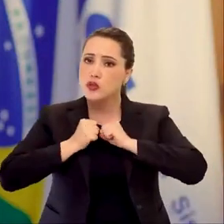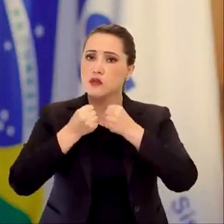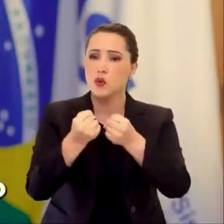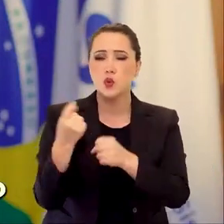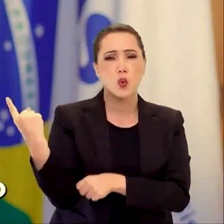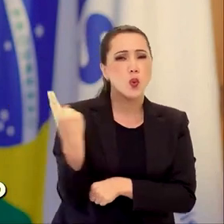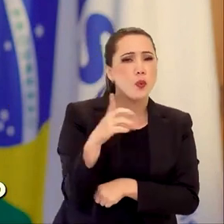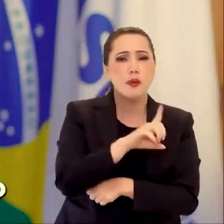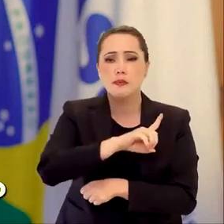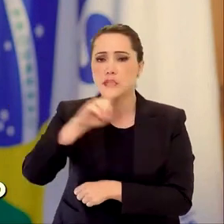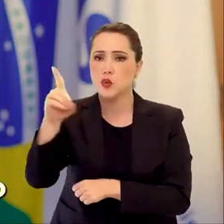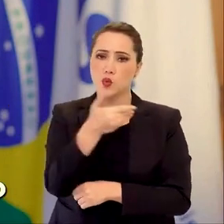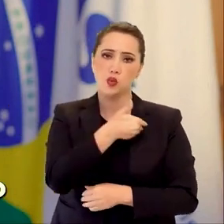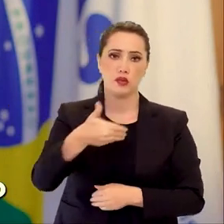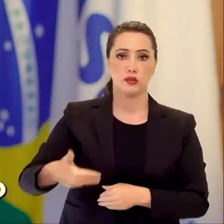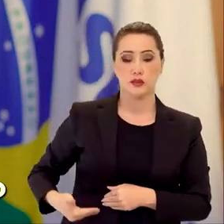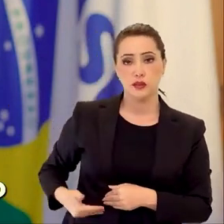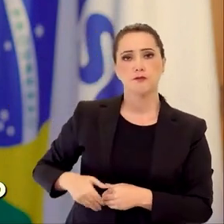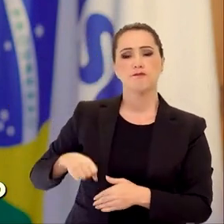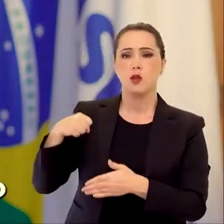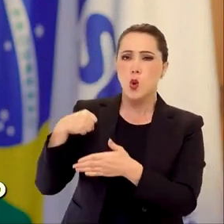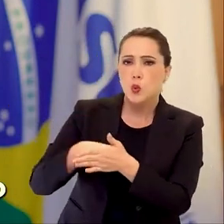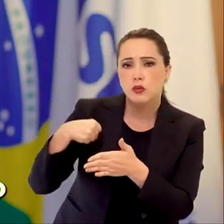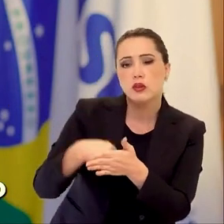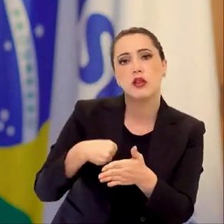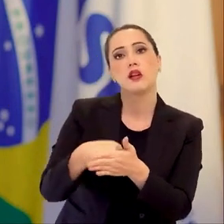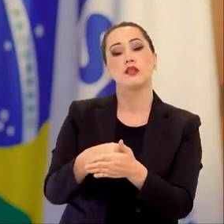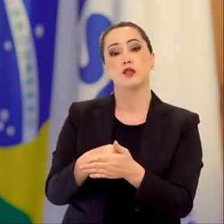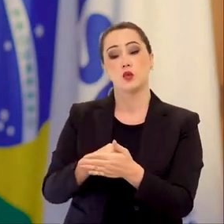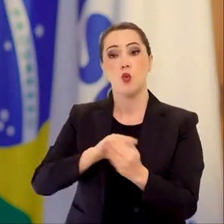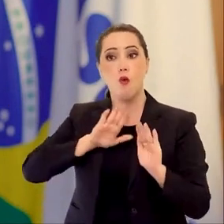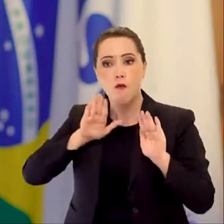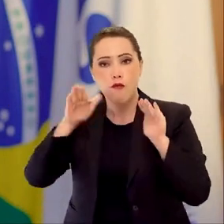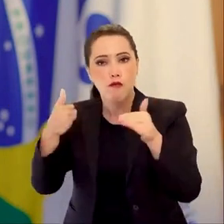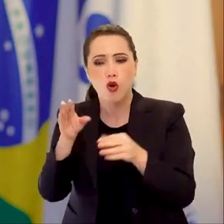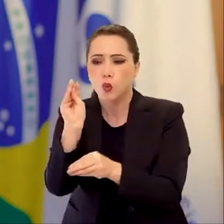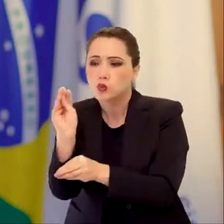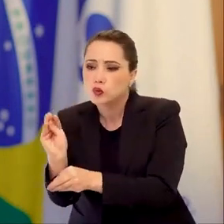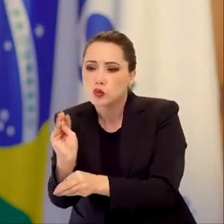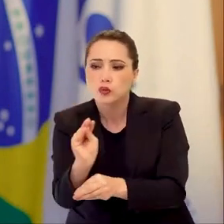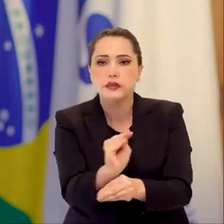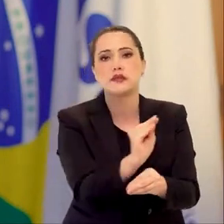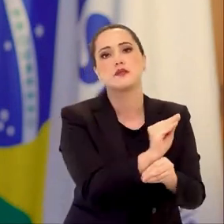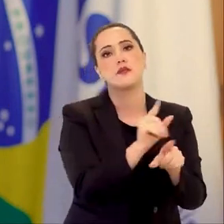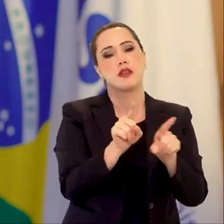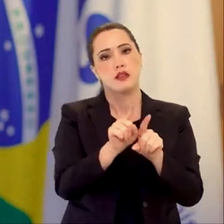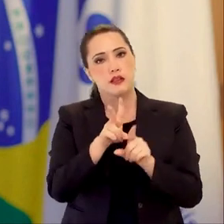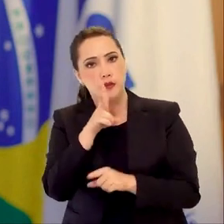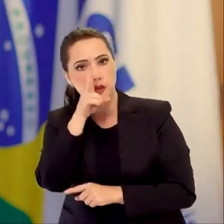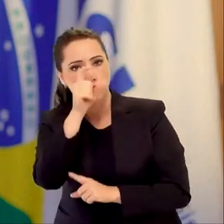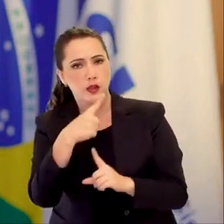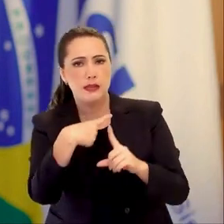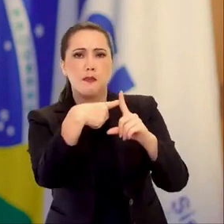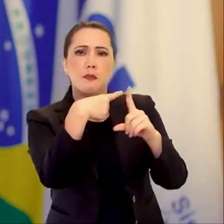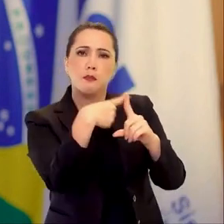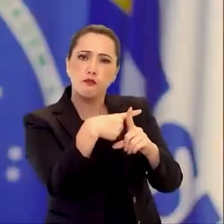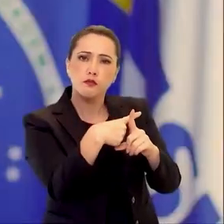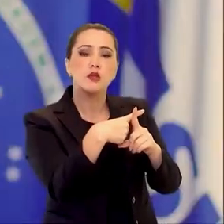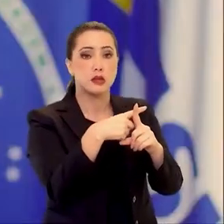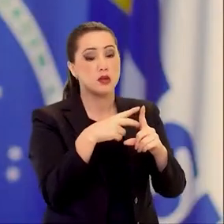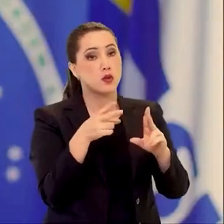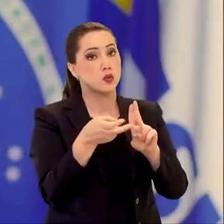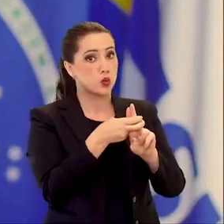dedicado, desde o primeiro dia de nosso governo, à política do cuidado e ao fortalecimento do SUS.